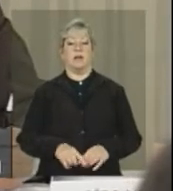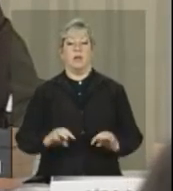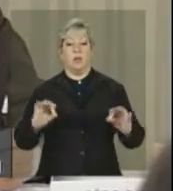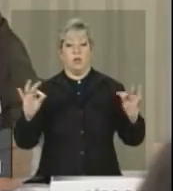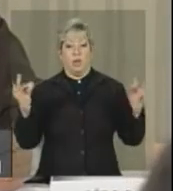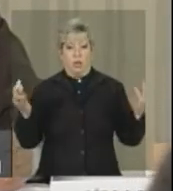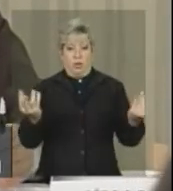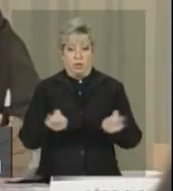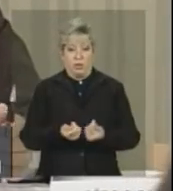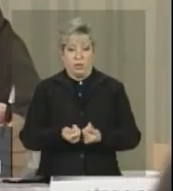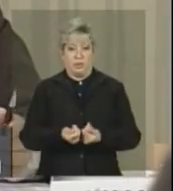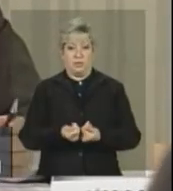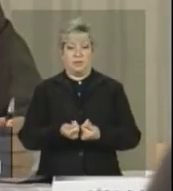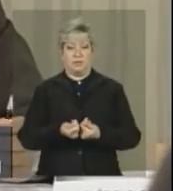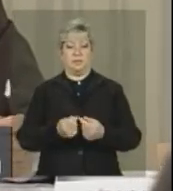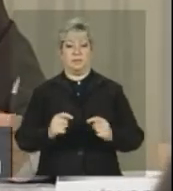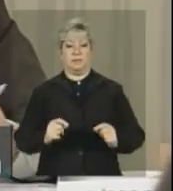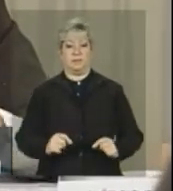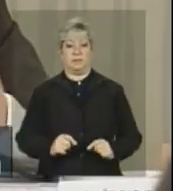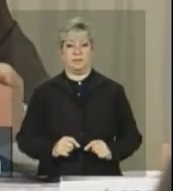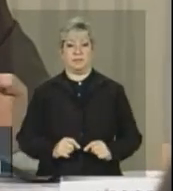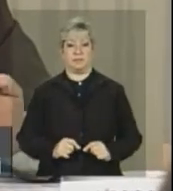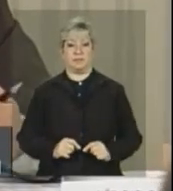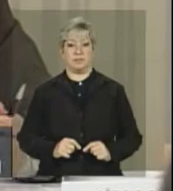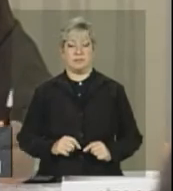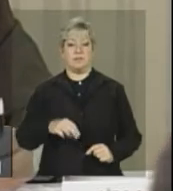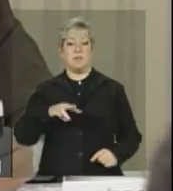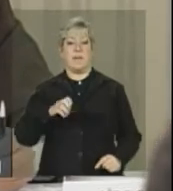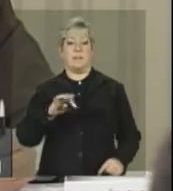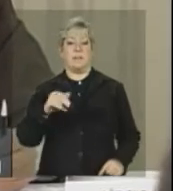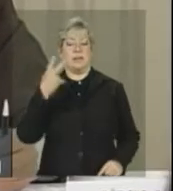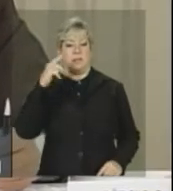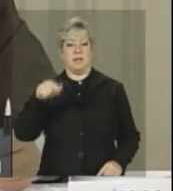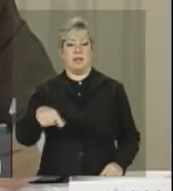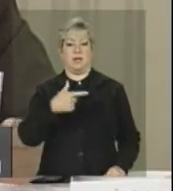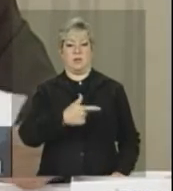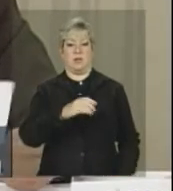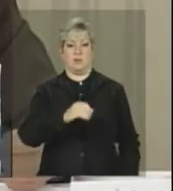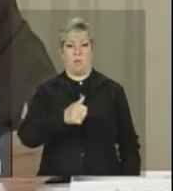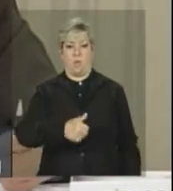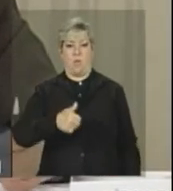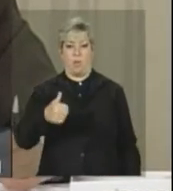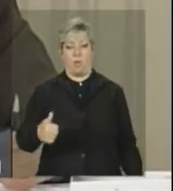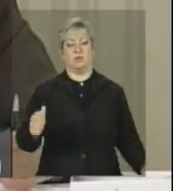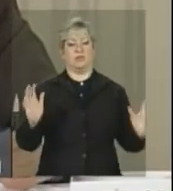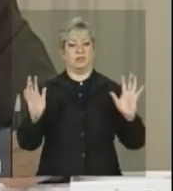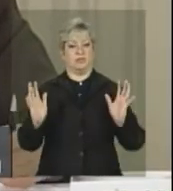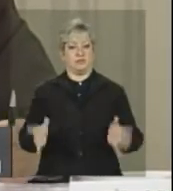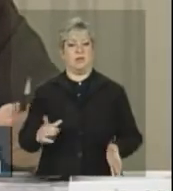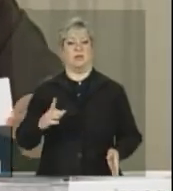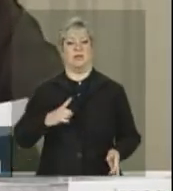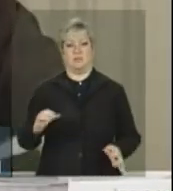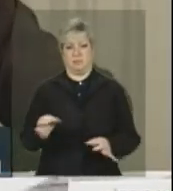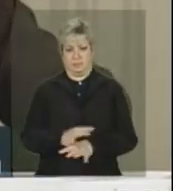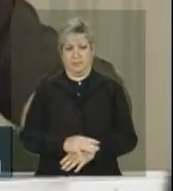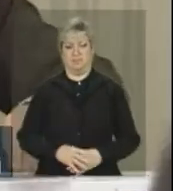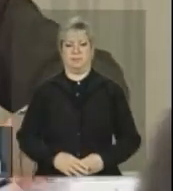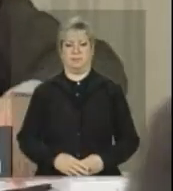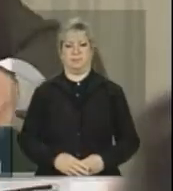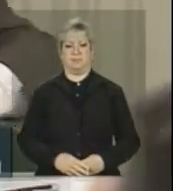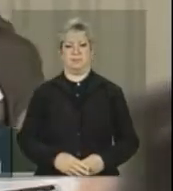a meta para o ano de 2011 está já devidamente empenhada.